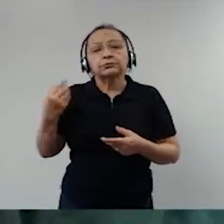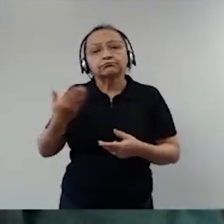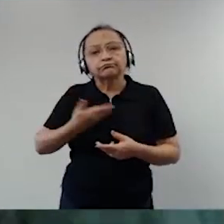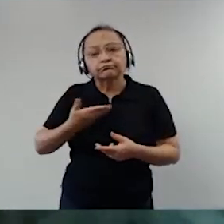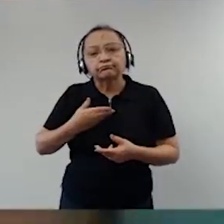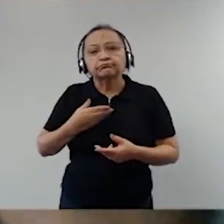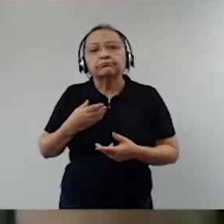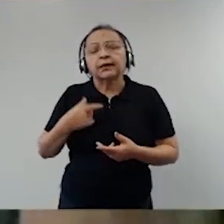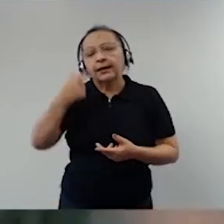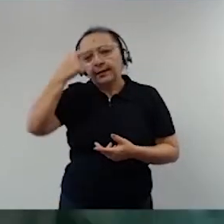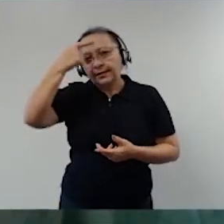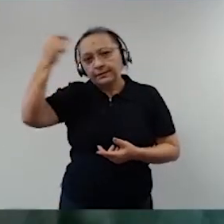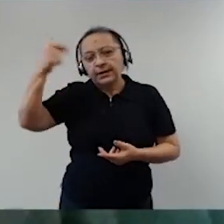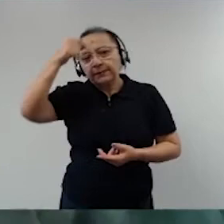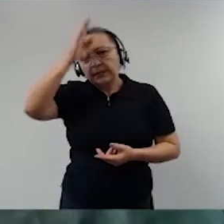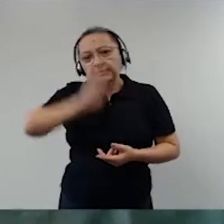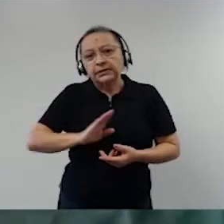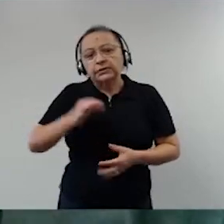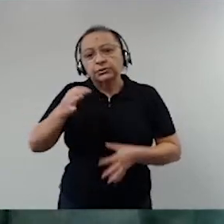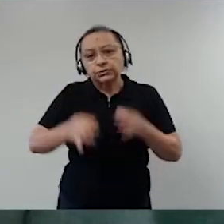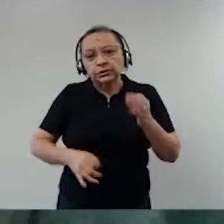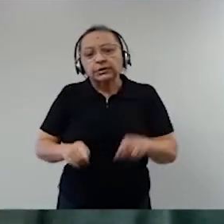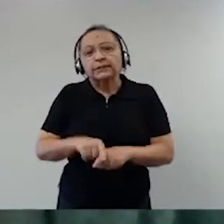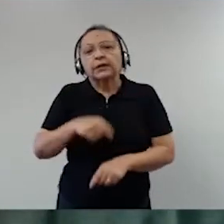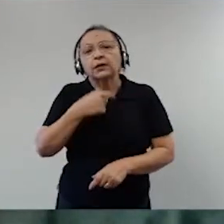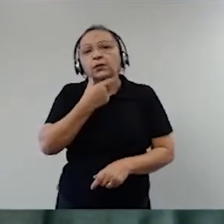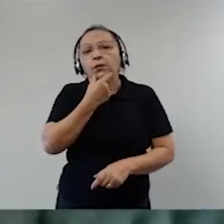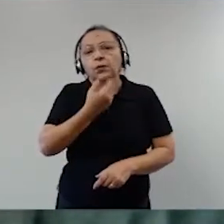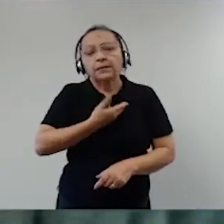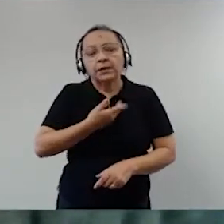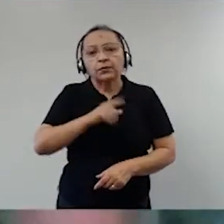Jurídicas, Luiz Fux, o Luiz Roberto Barroso,